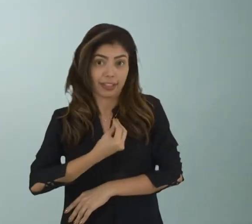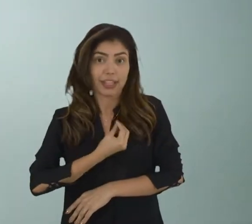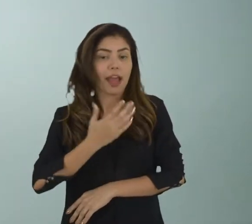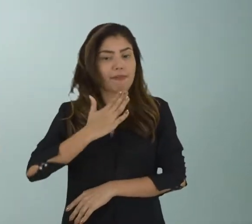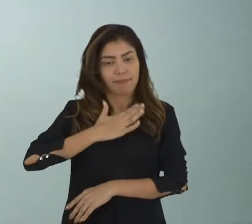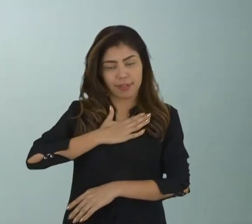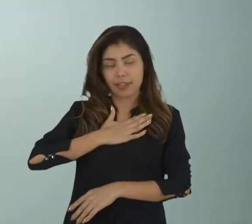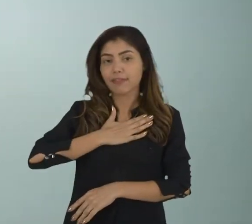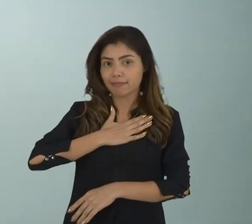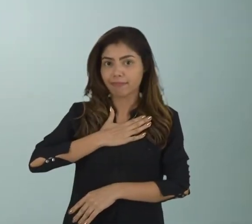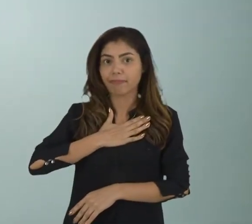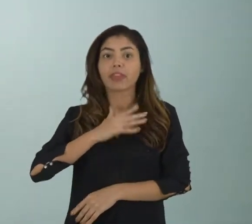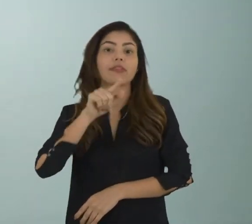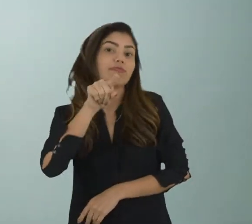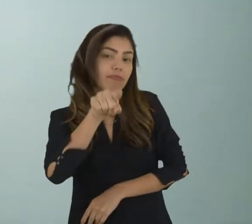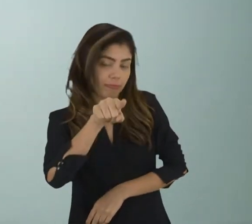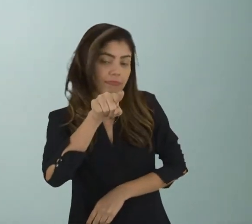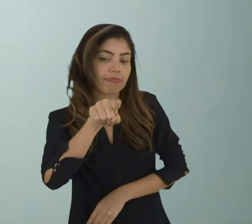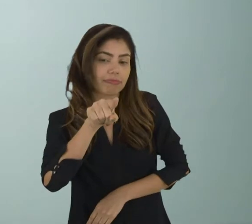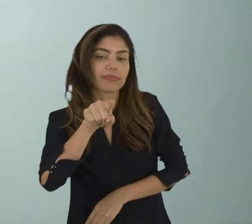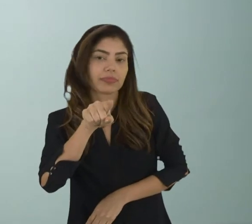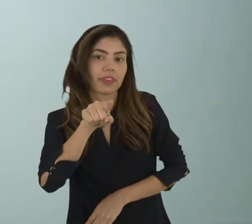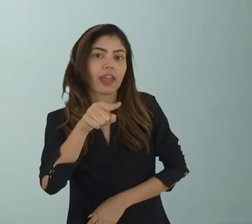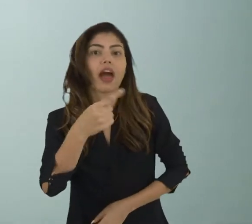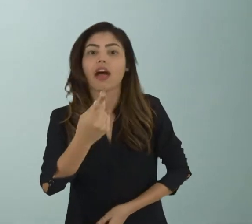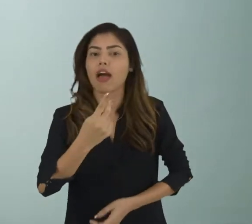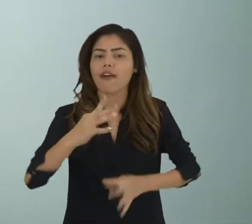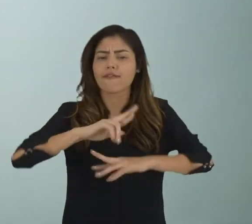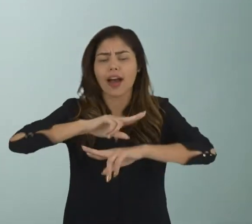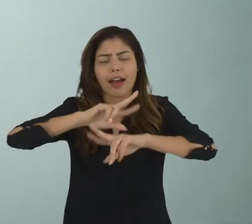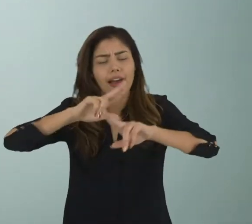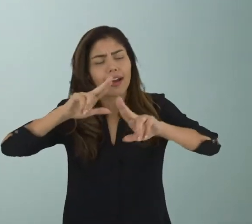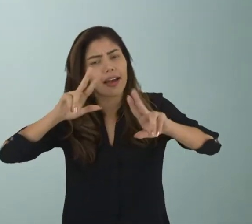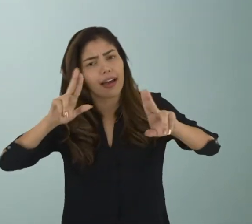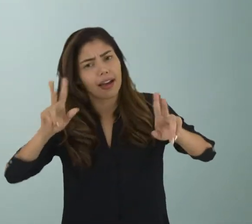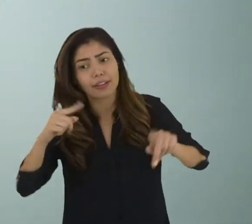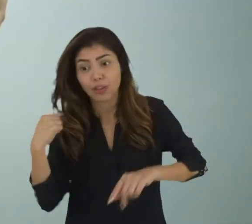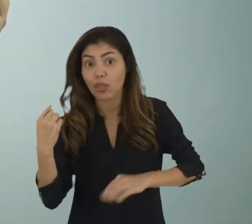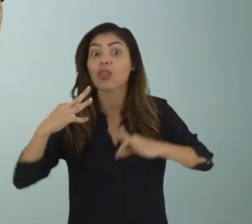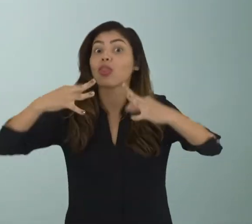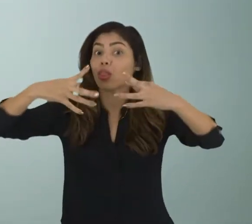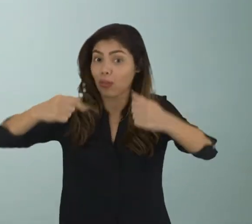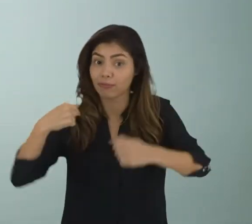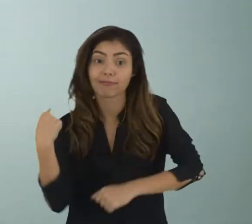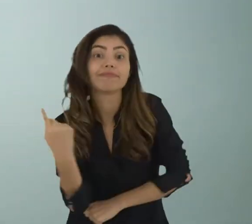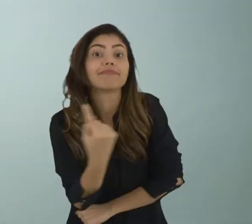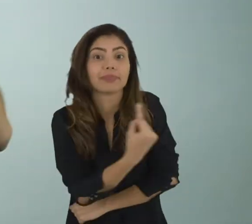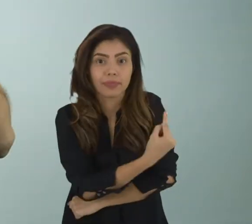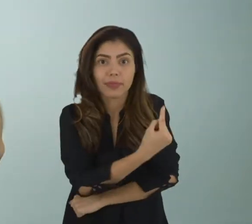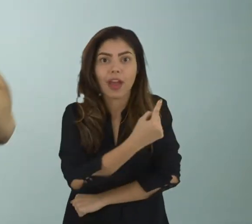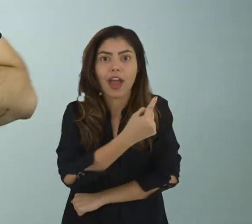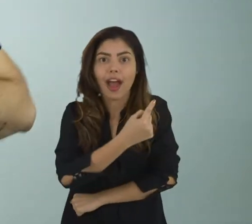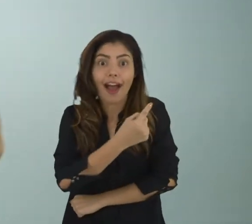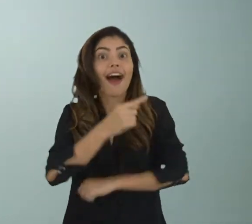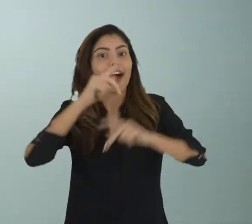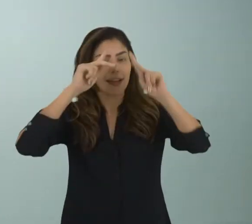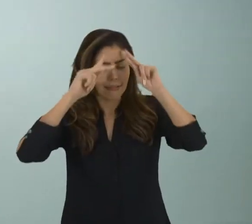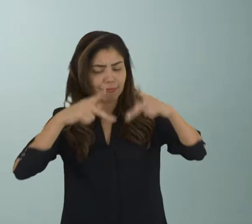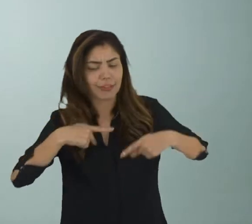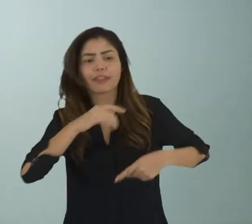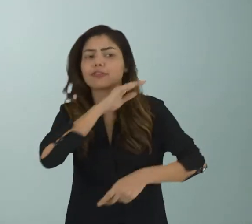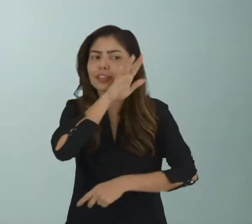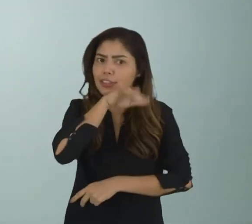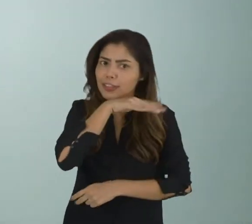parte da minha vida, faz parte da sua vida, faz parte da vida de vários, de todos os seres vivos.